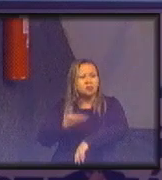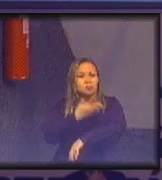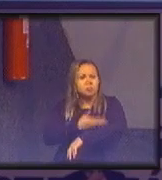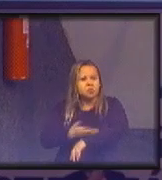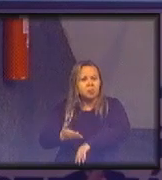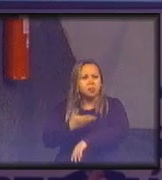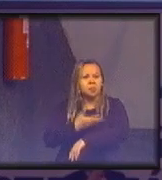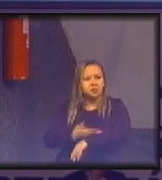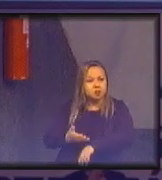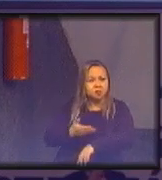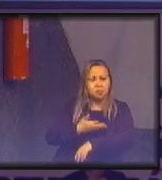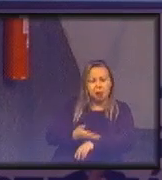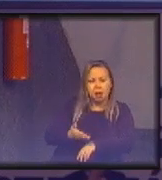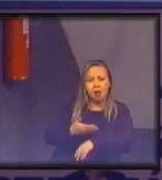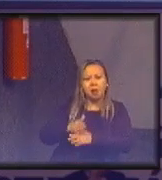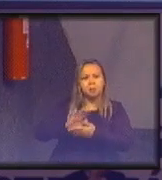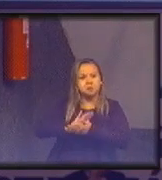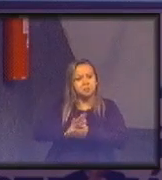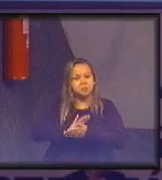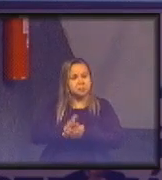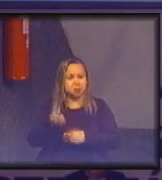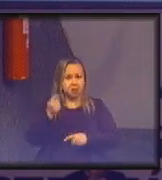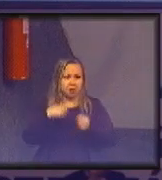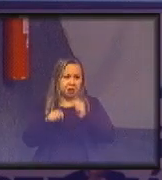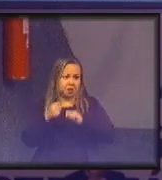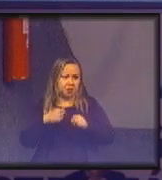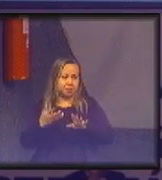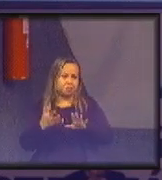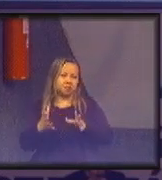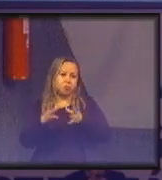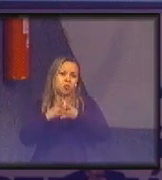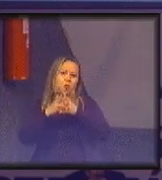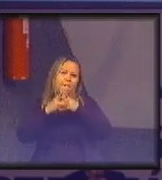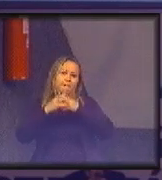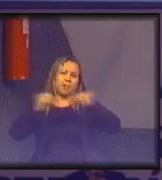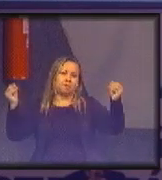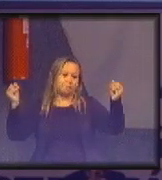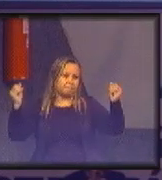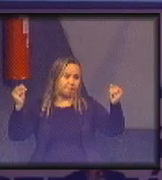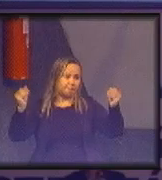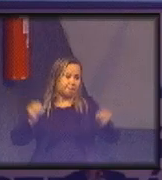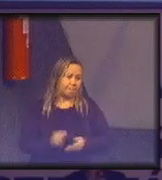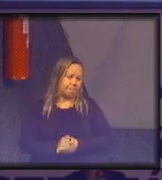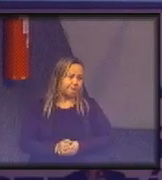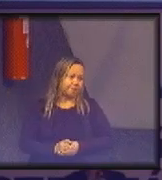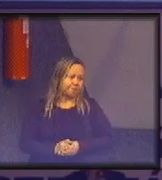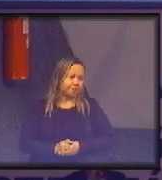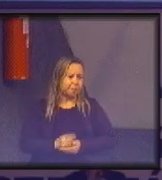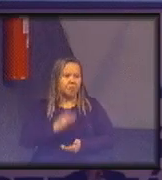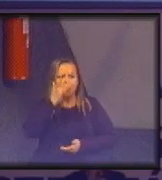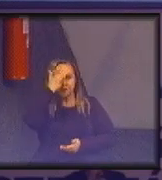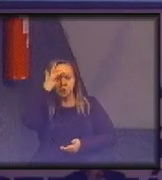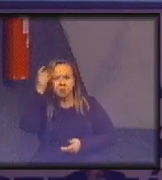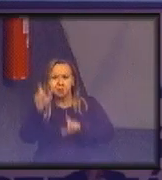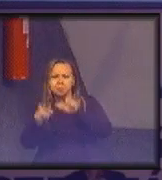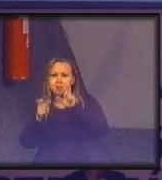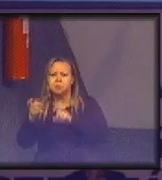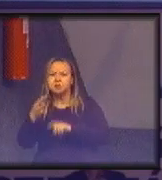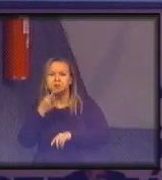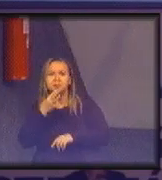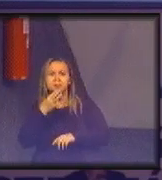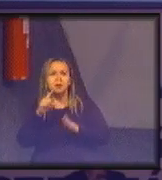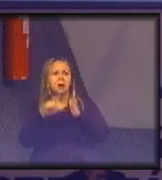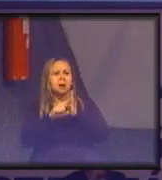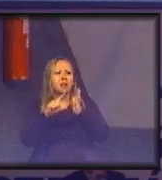nos pontos de atrito da economia vão desaparecer alguém aqui conhece alguma